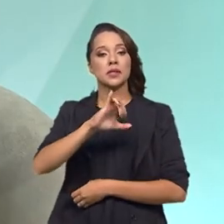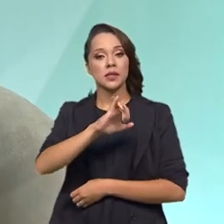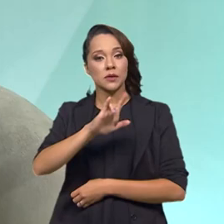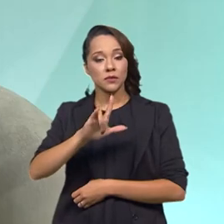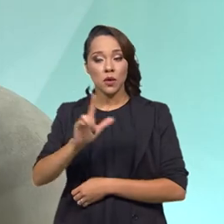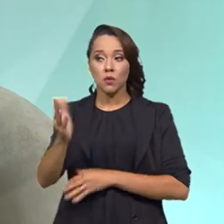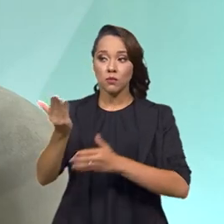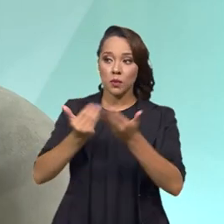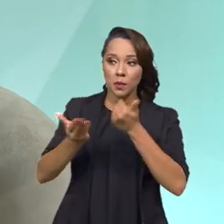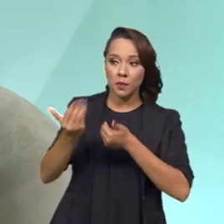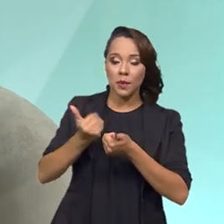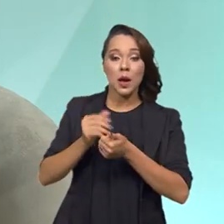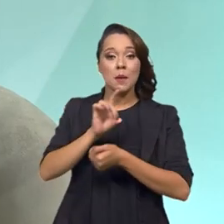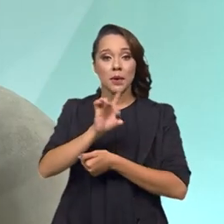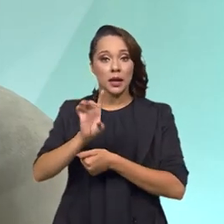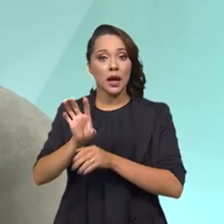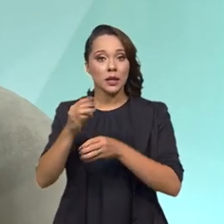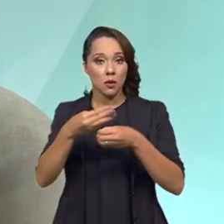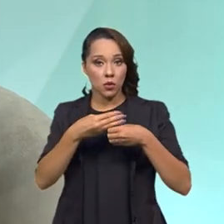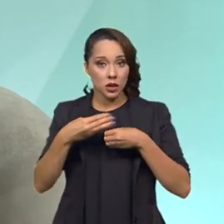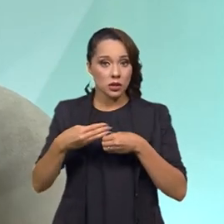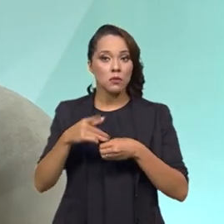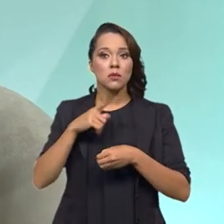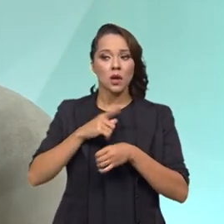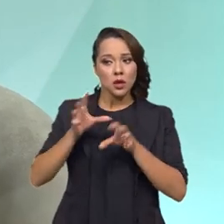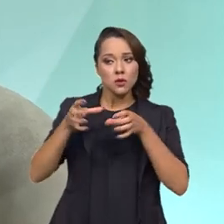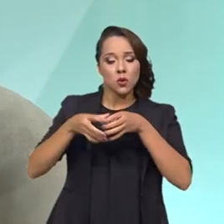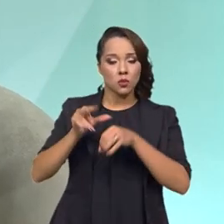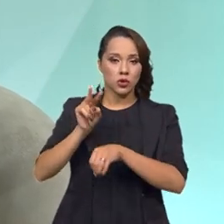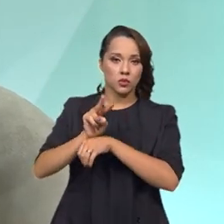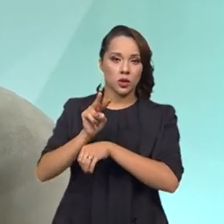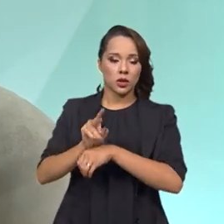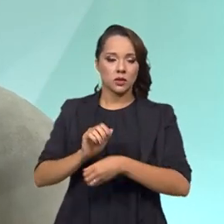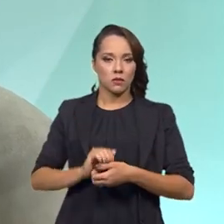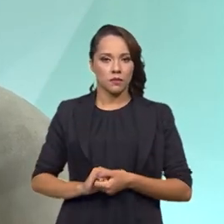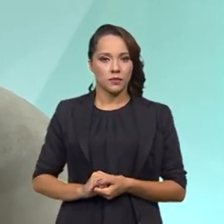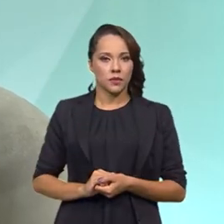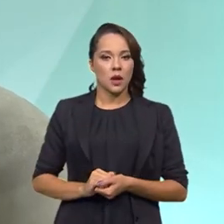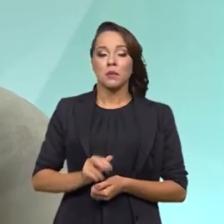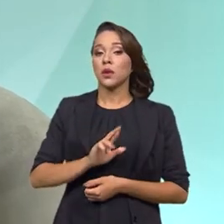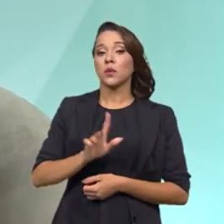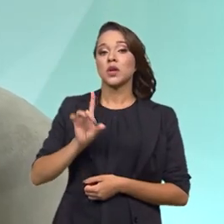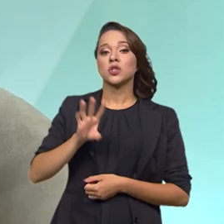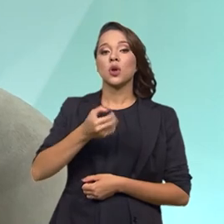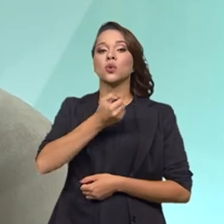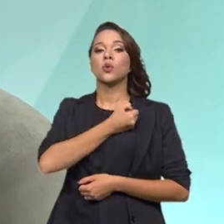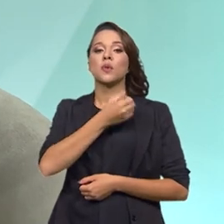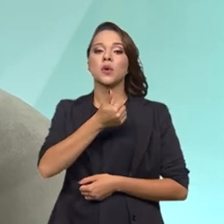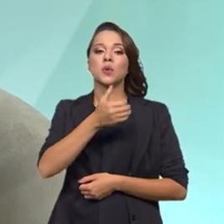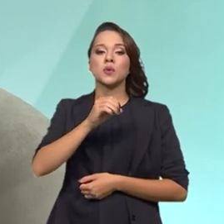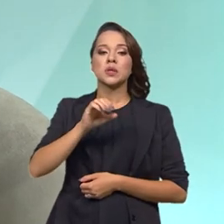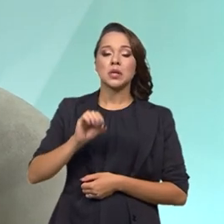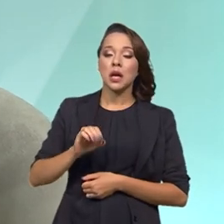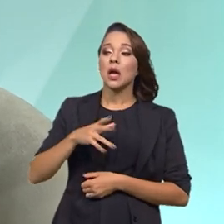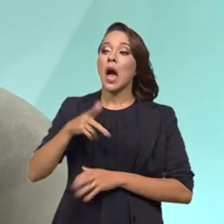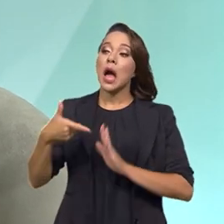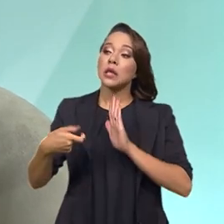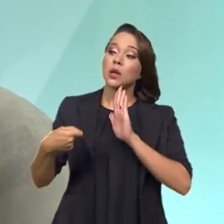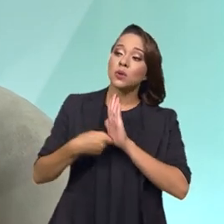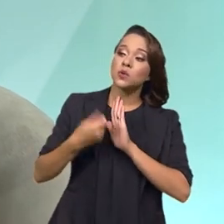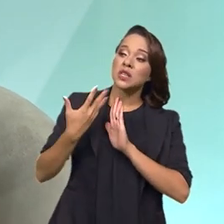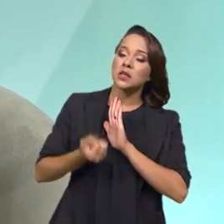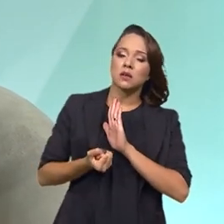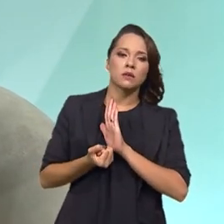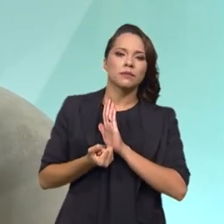armar em cada município essa rede de proteção. Porque não adianta só o Disque 100 aportar a denúncia. É